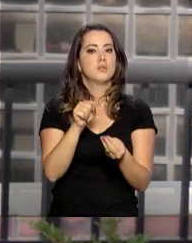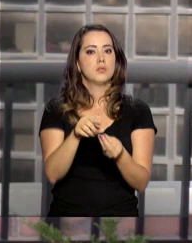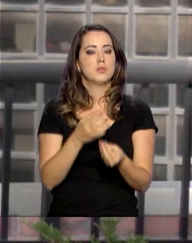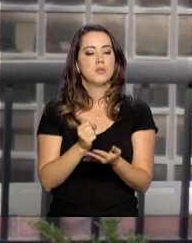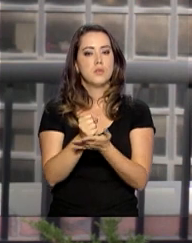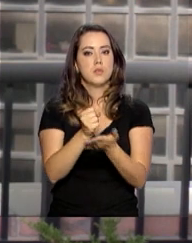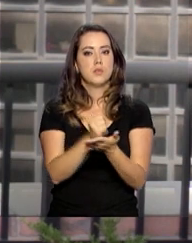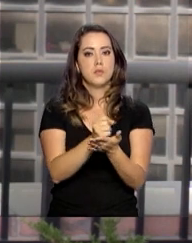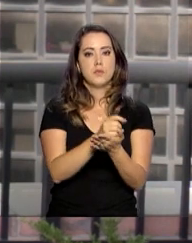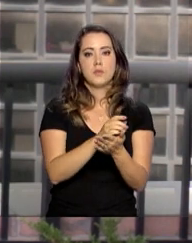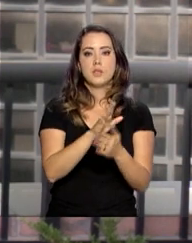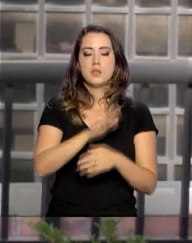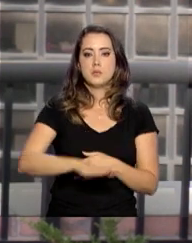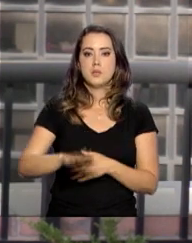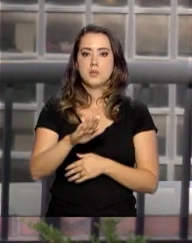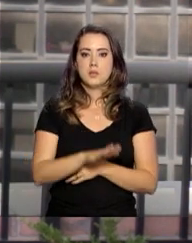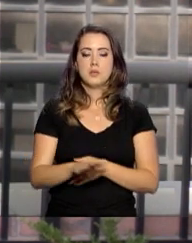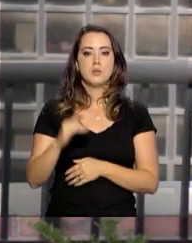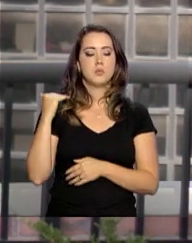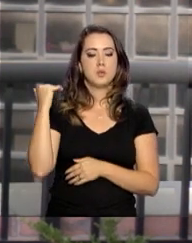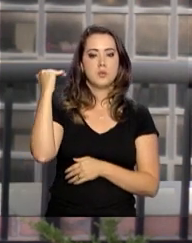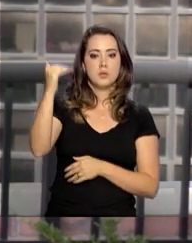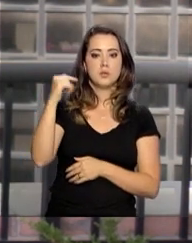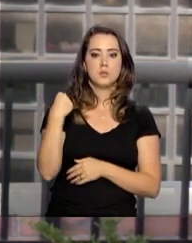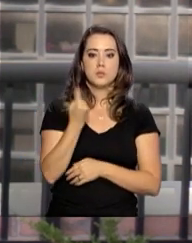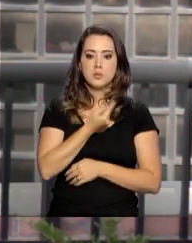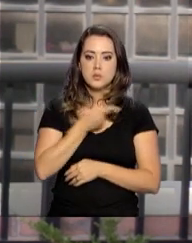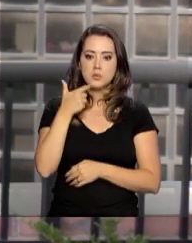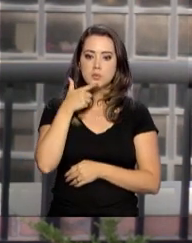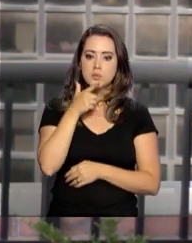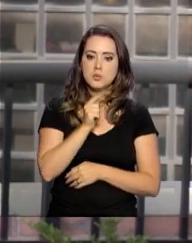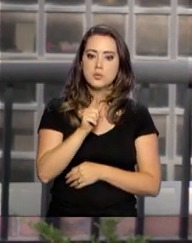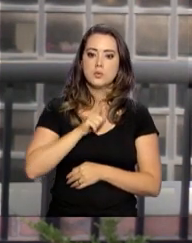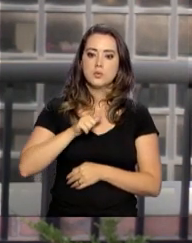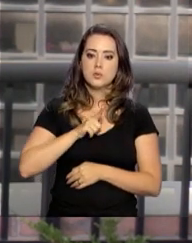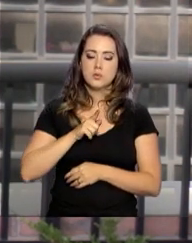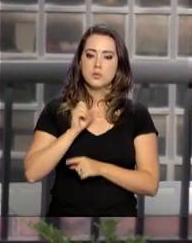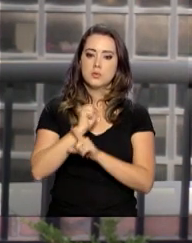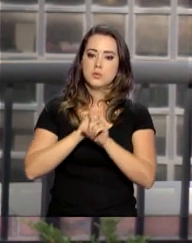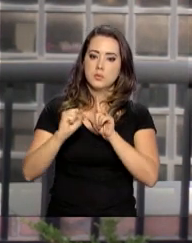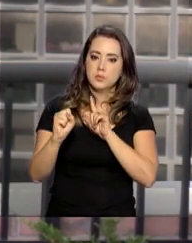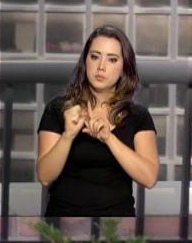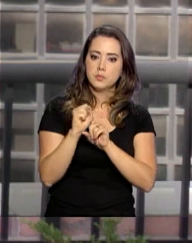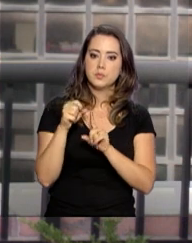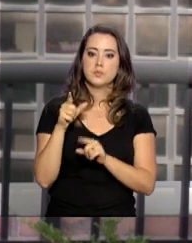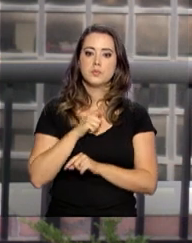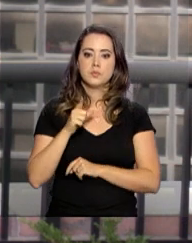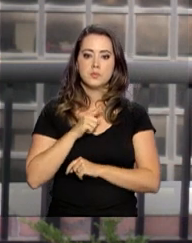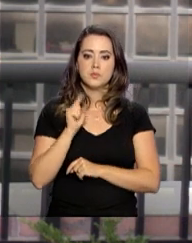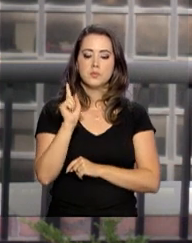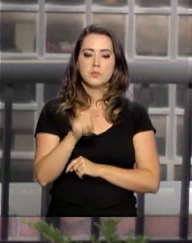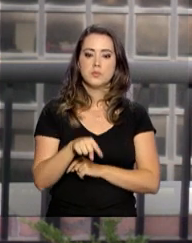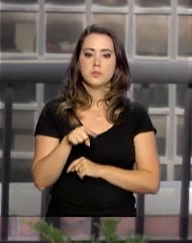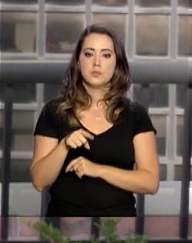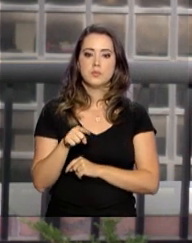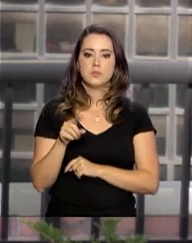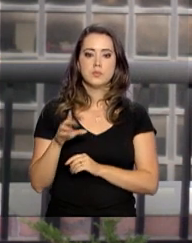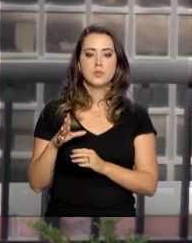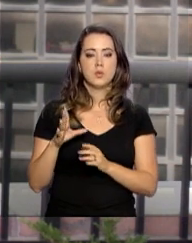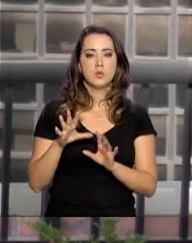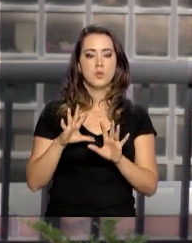crianças, para esses adultos, para que a gente consiga ter uma sociedade, para que a gente consiga ter uma